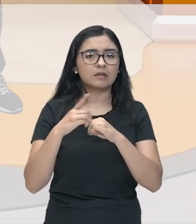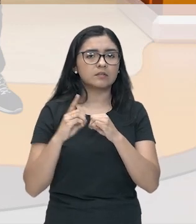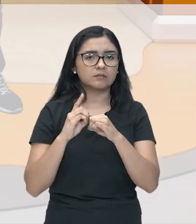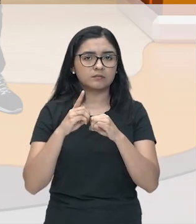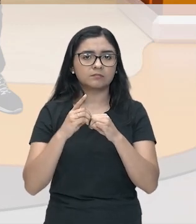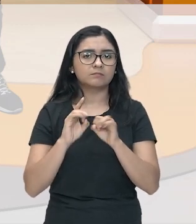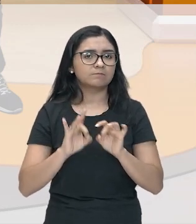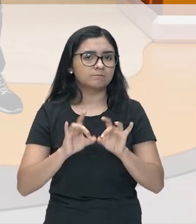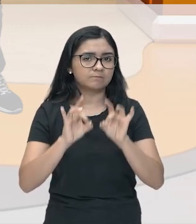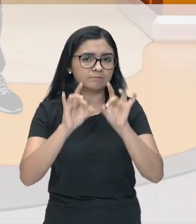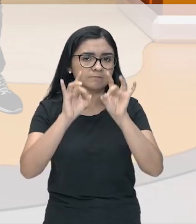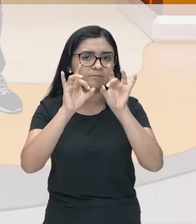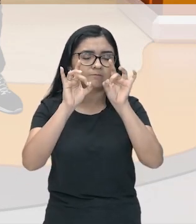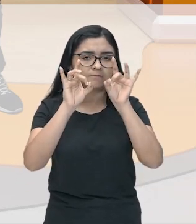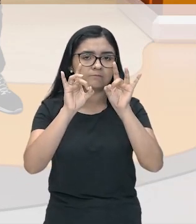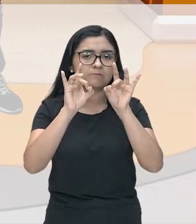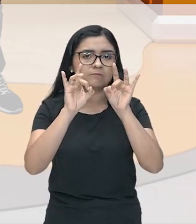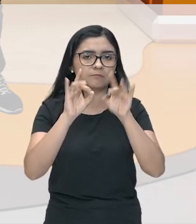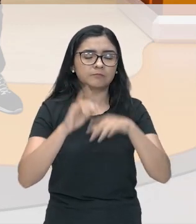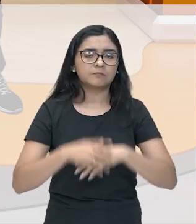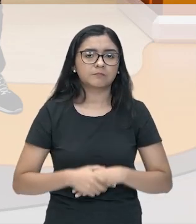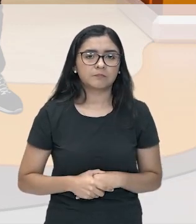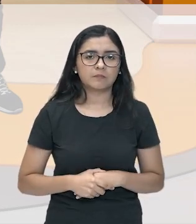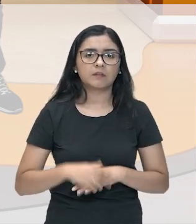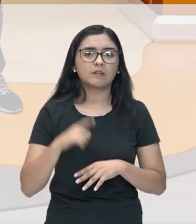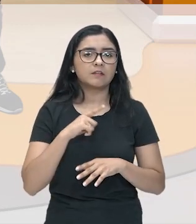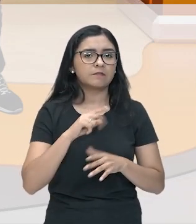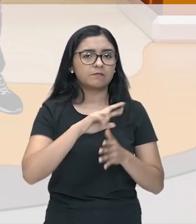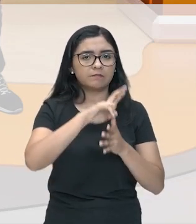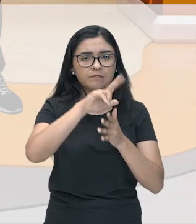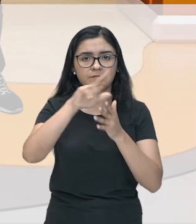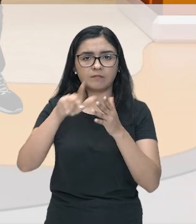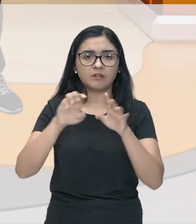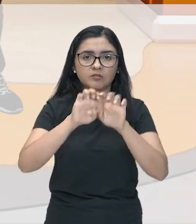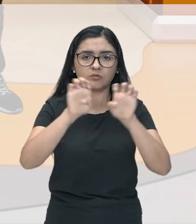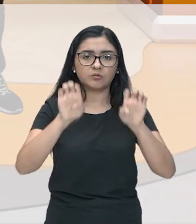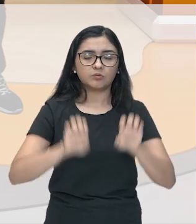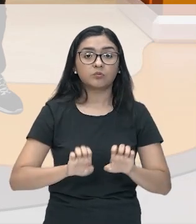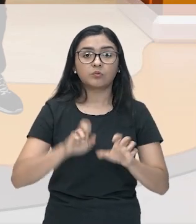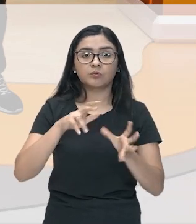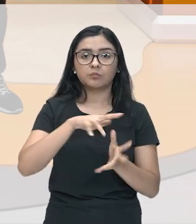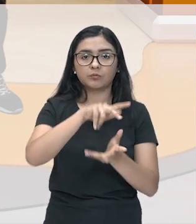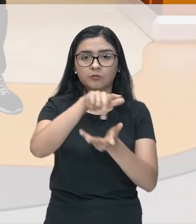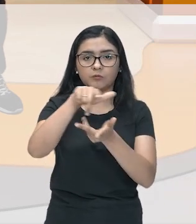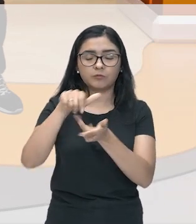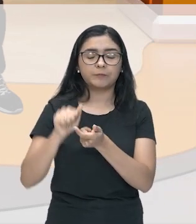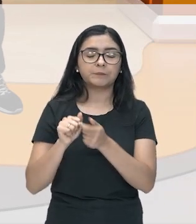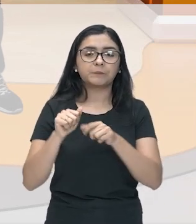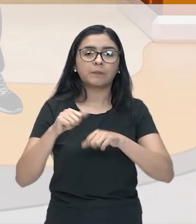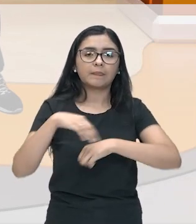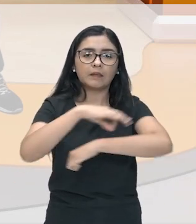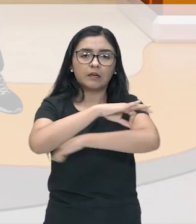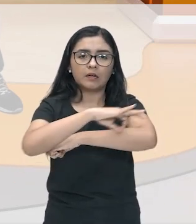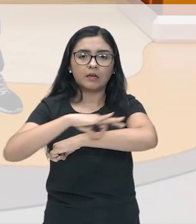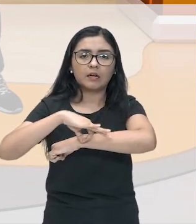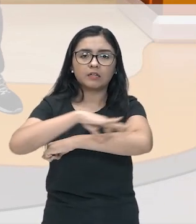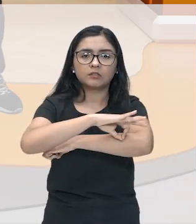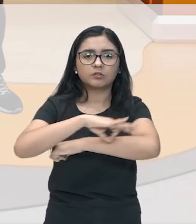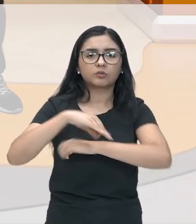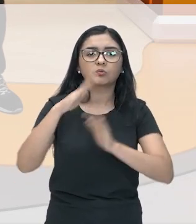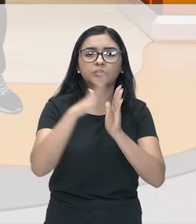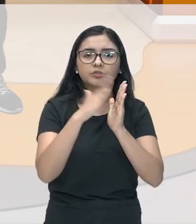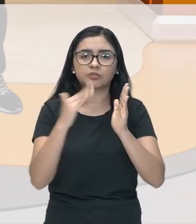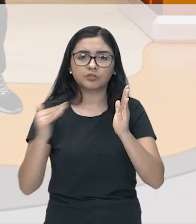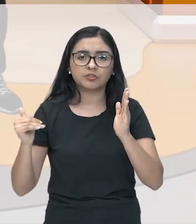incorporadas em diversas estruturas ao redor do mundo. A arquitetura, o estilo